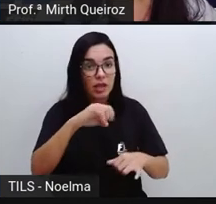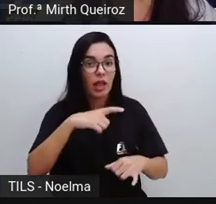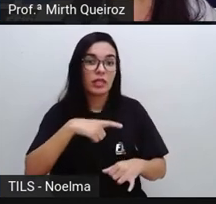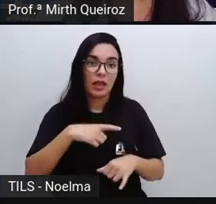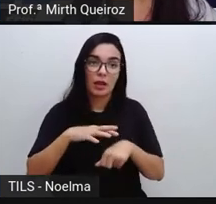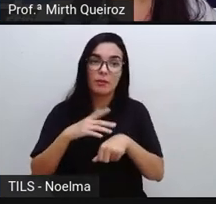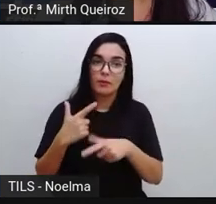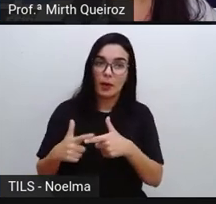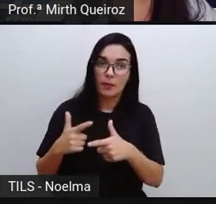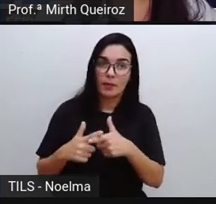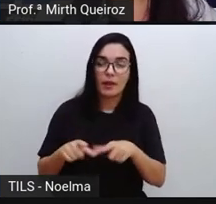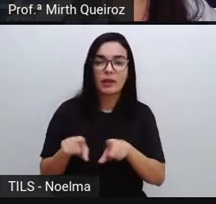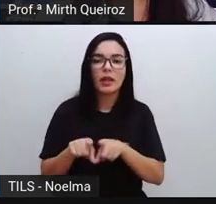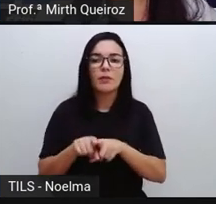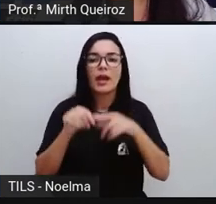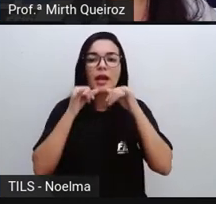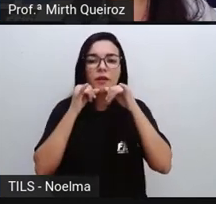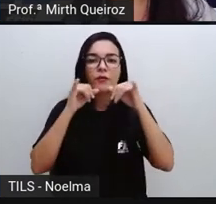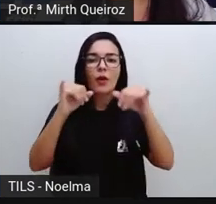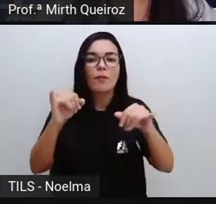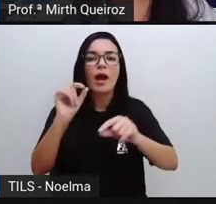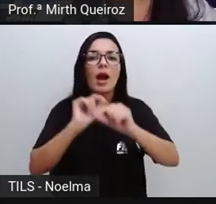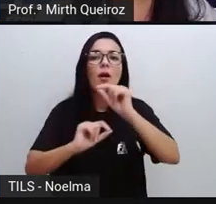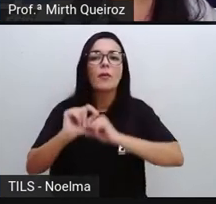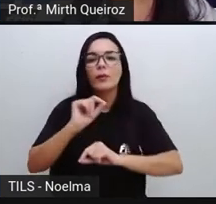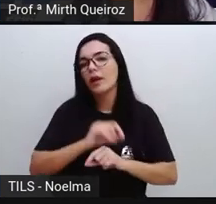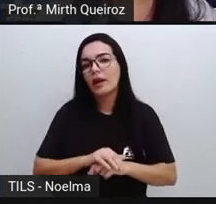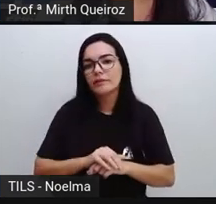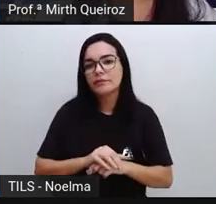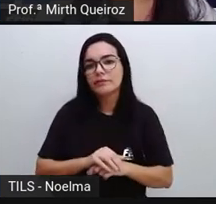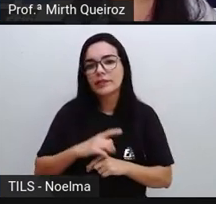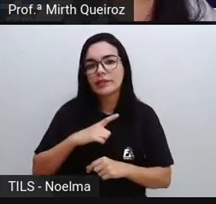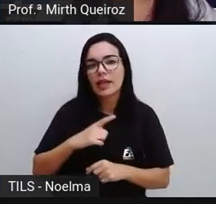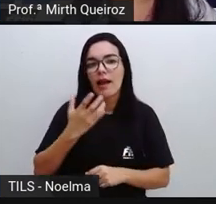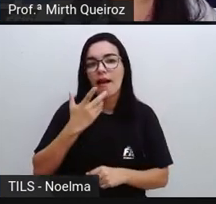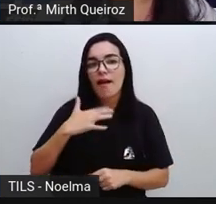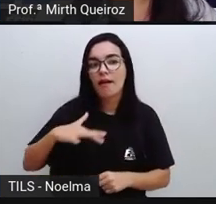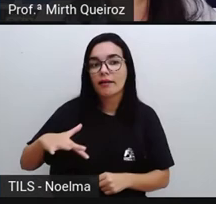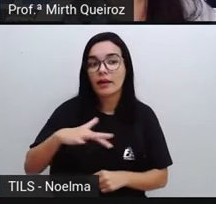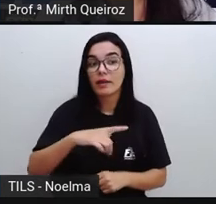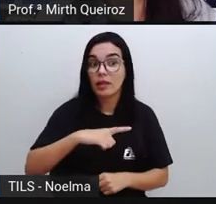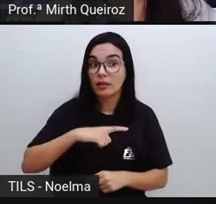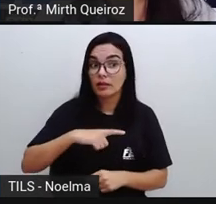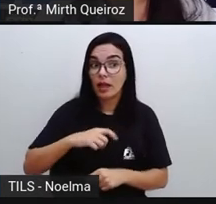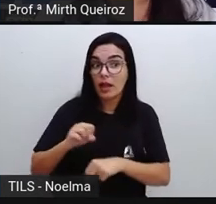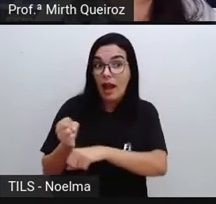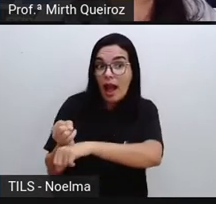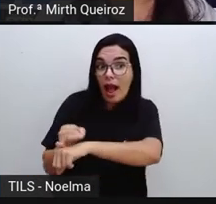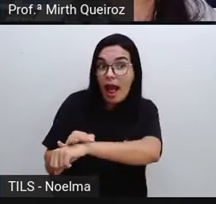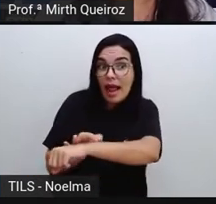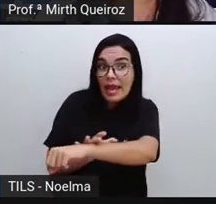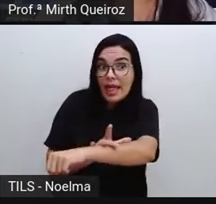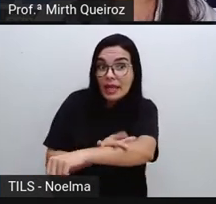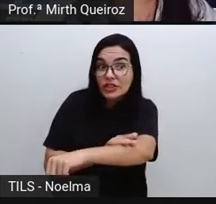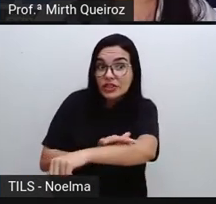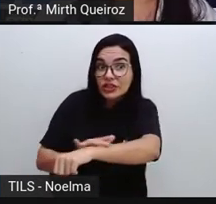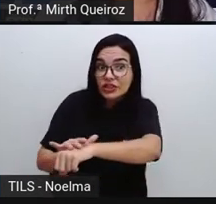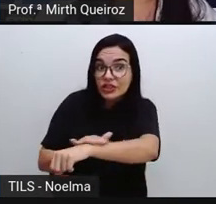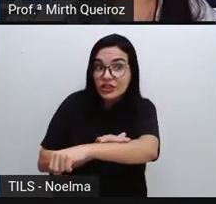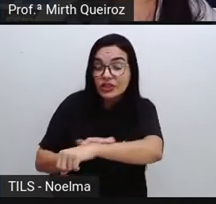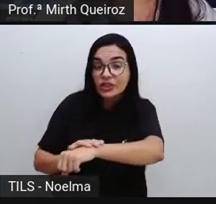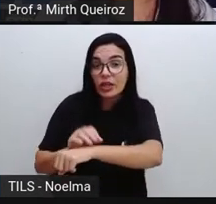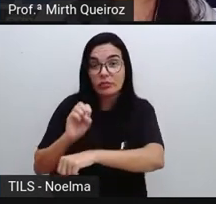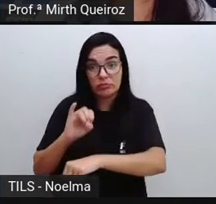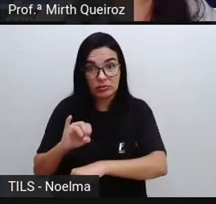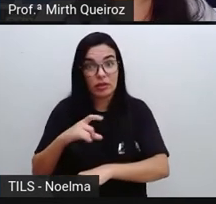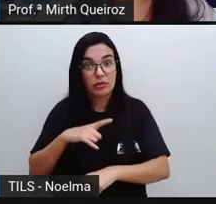informar também ao agente de saúde se a criança ela apresenta algum tipo de restrição a algum componente